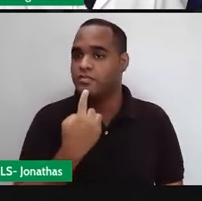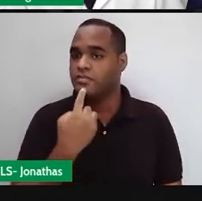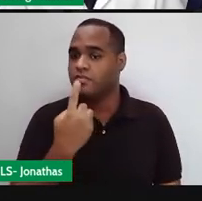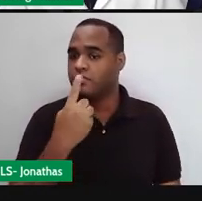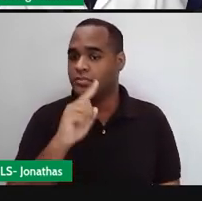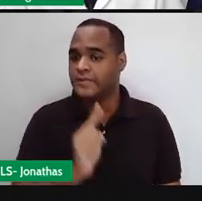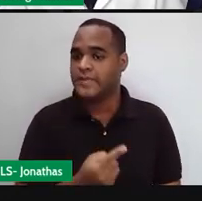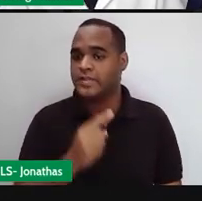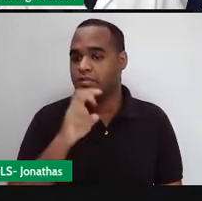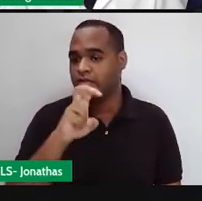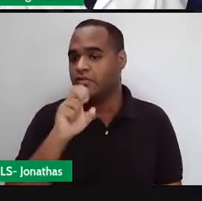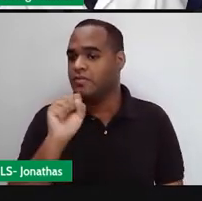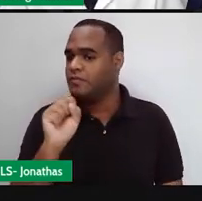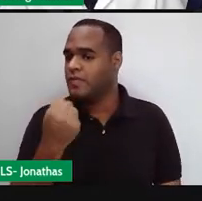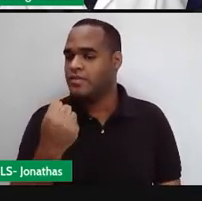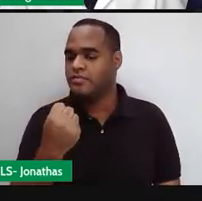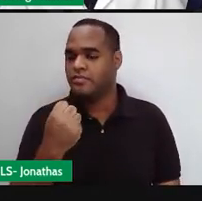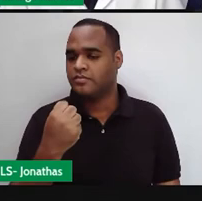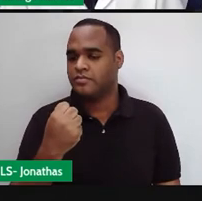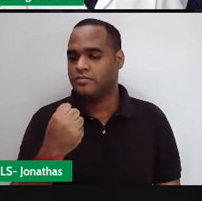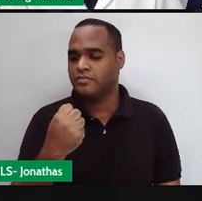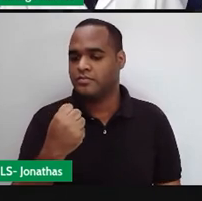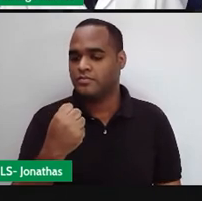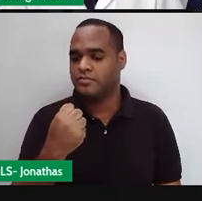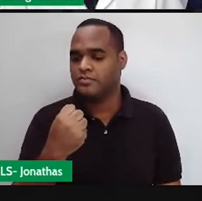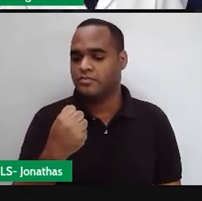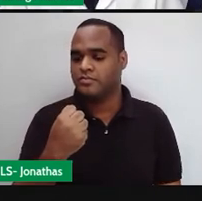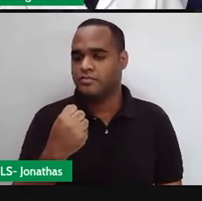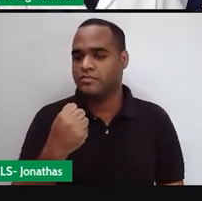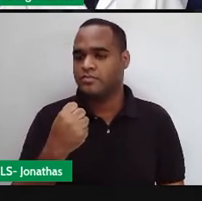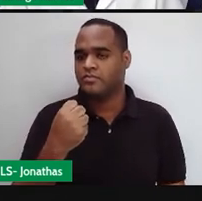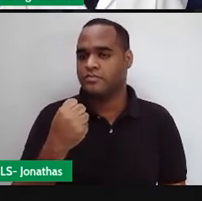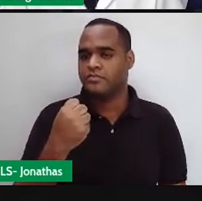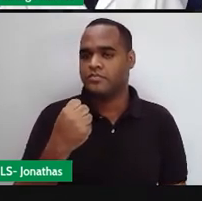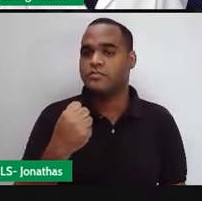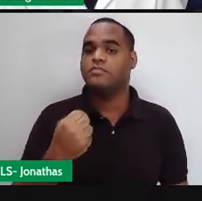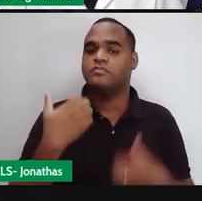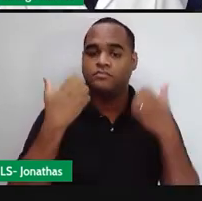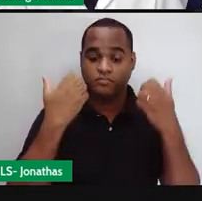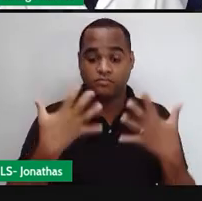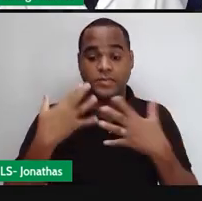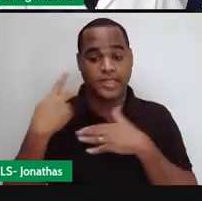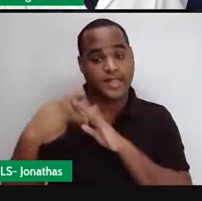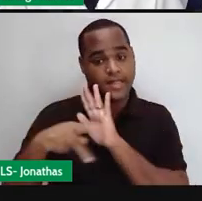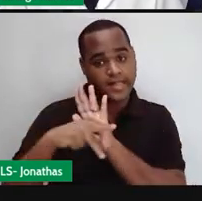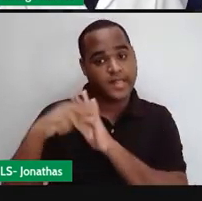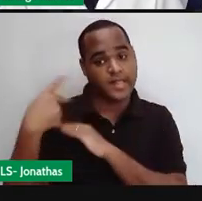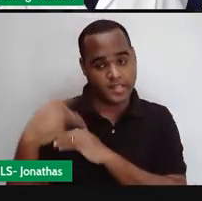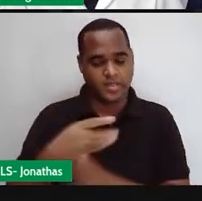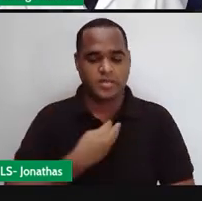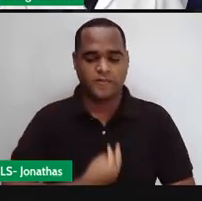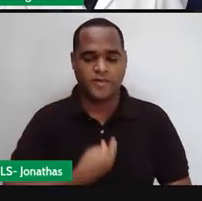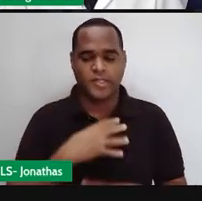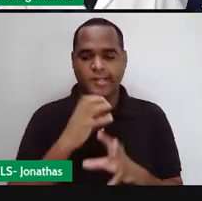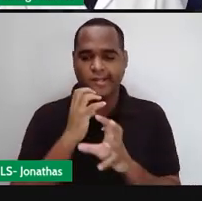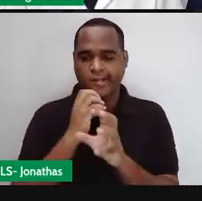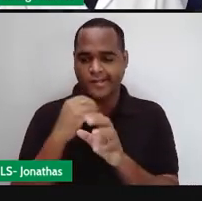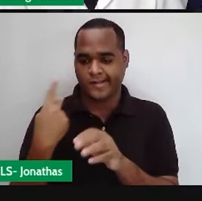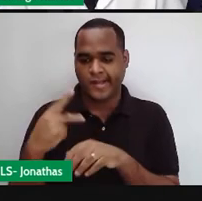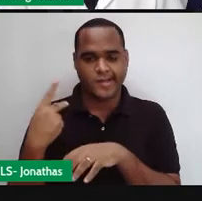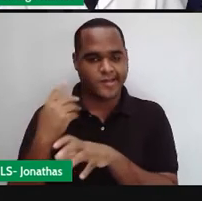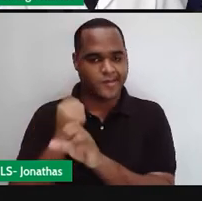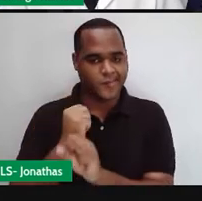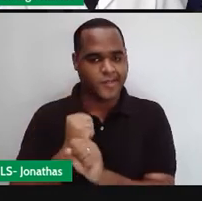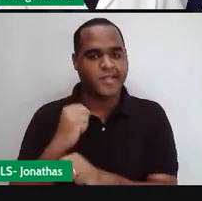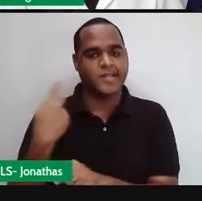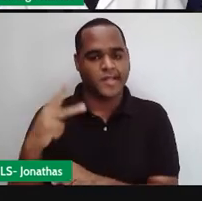101,58 graus. Tá? Então, esse ângulo formado no vértice L a